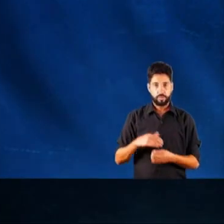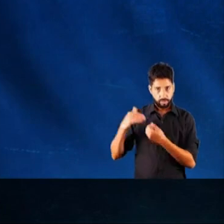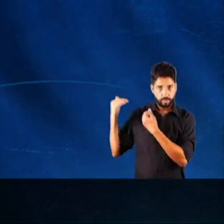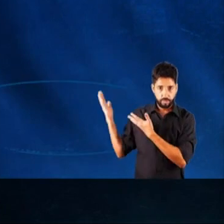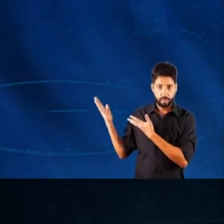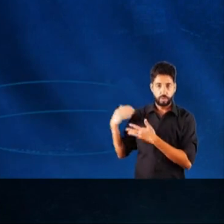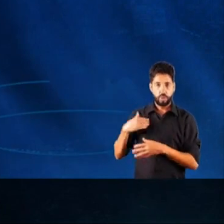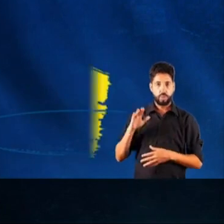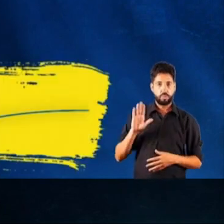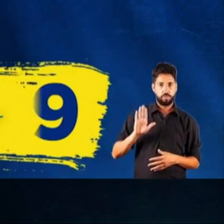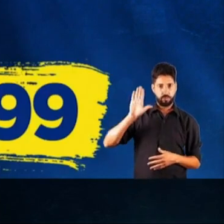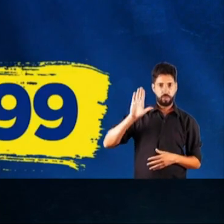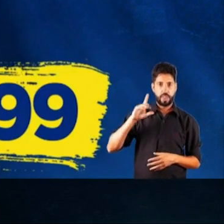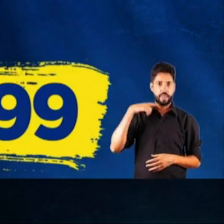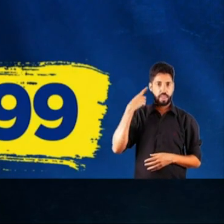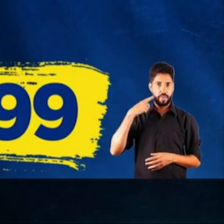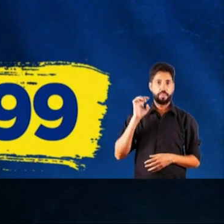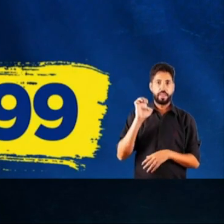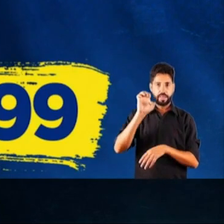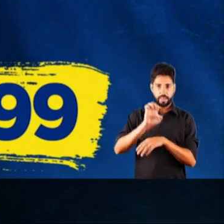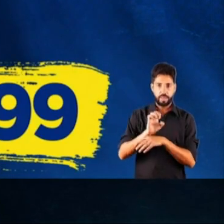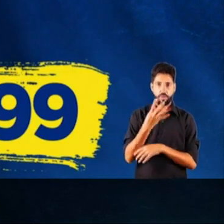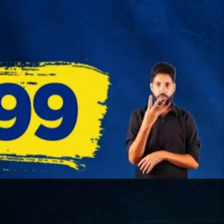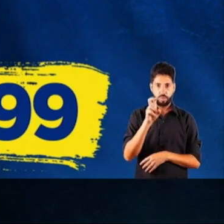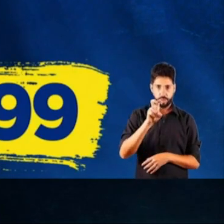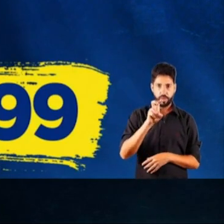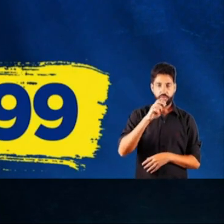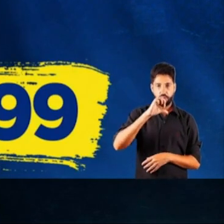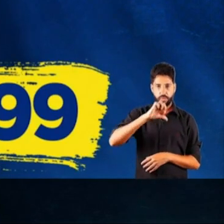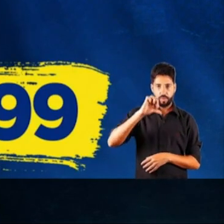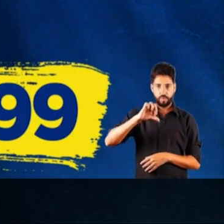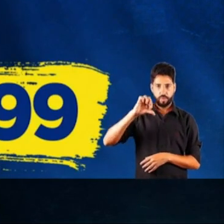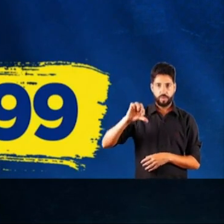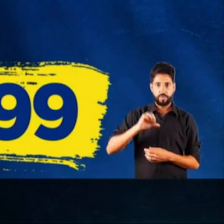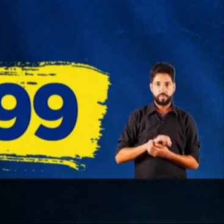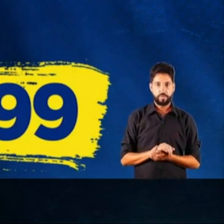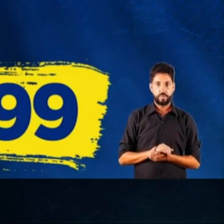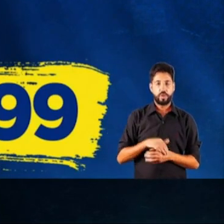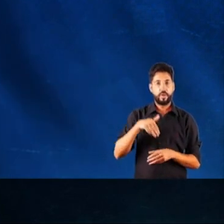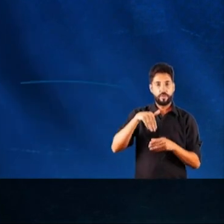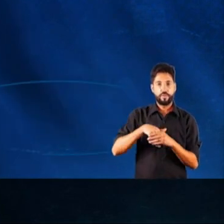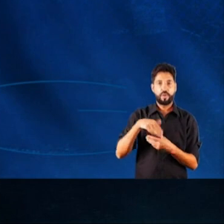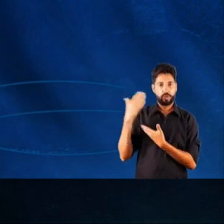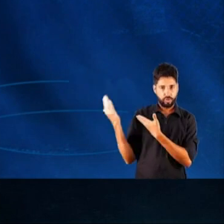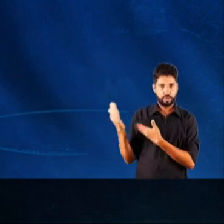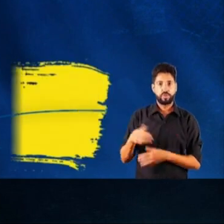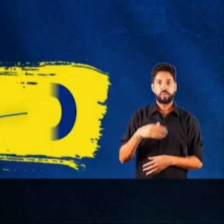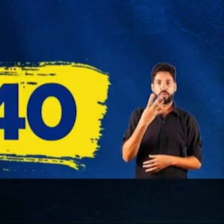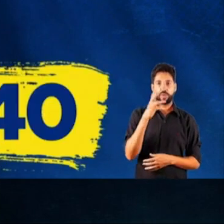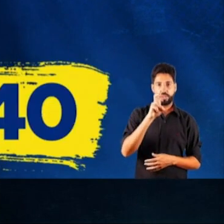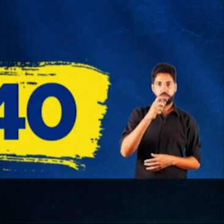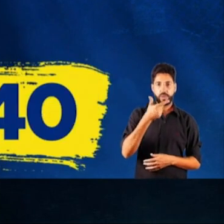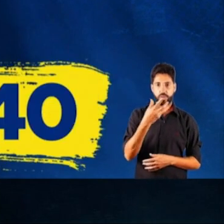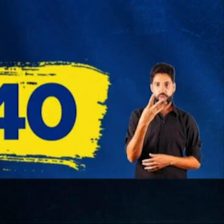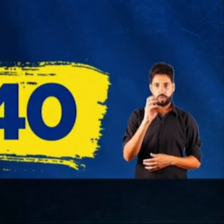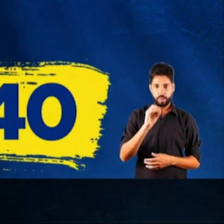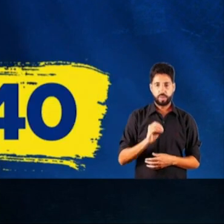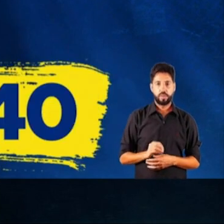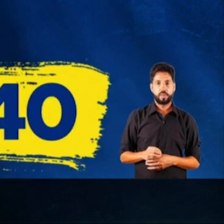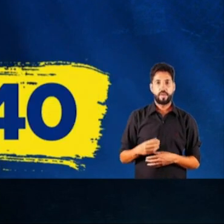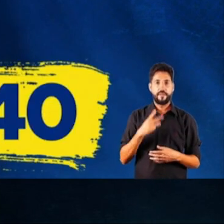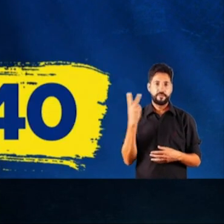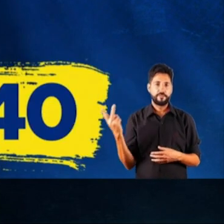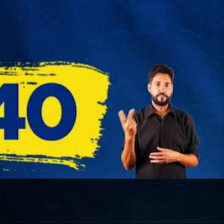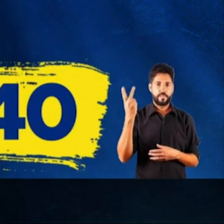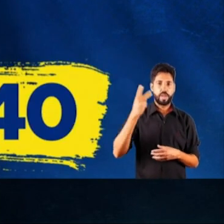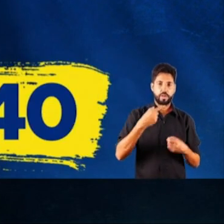Sou Leonidio Bolsas, candidato a deputado estadual, 45, 999. Vote Márcio Vitor, 45, 240.